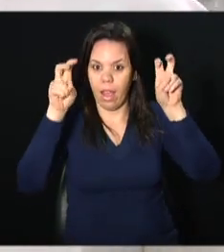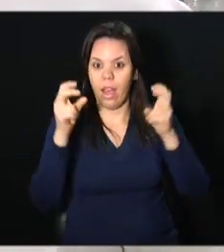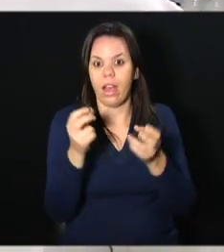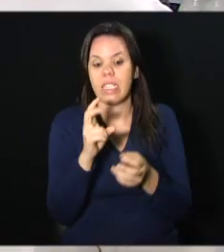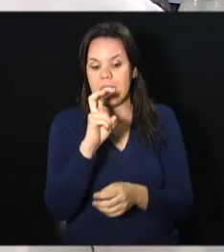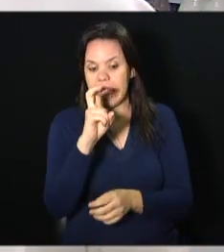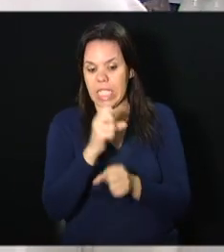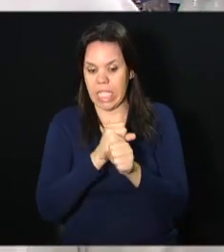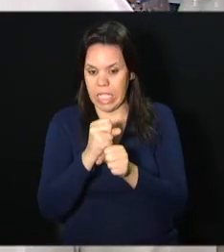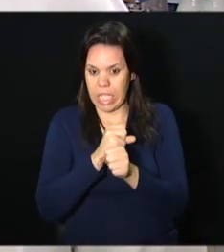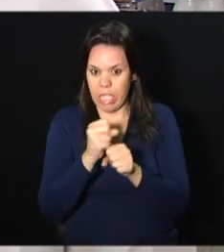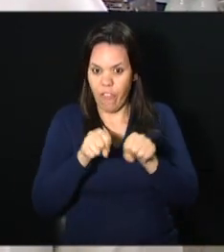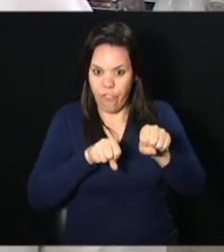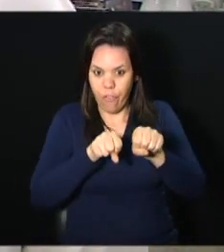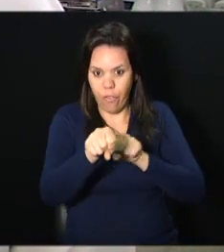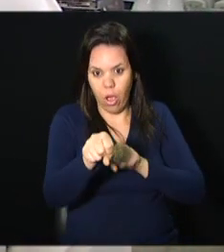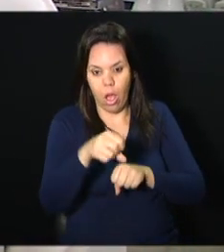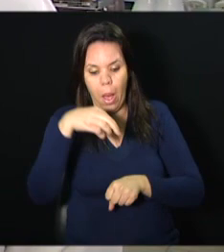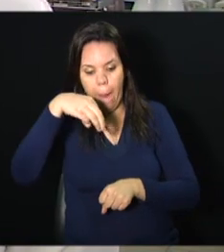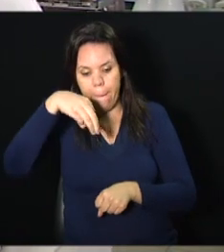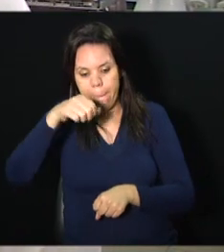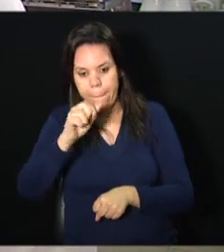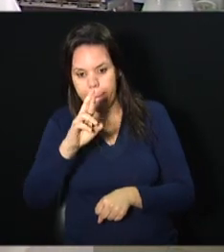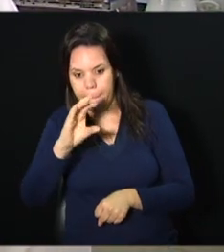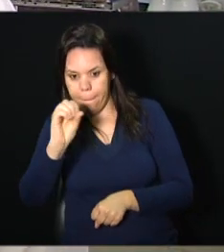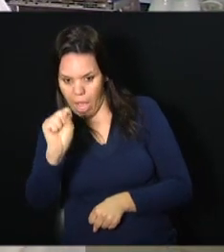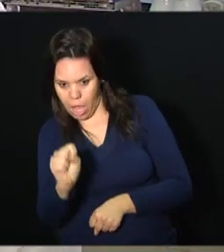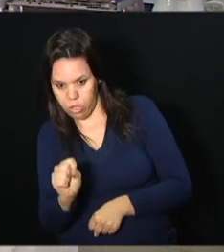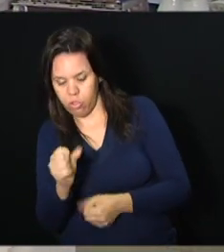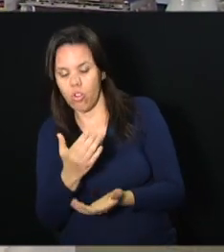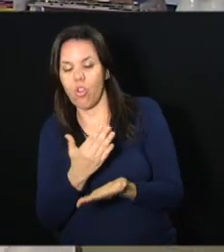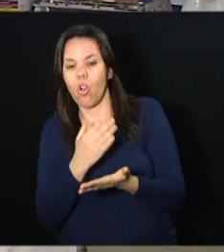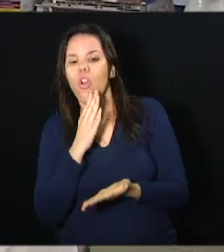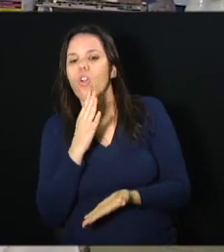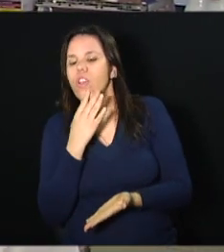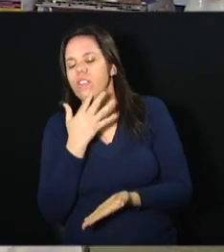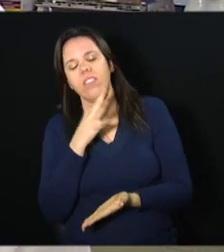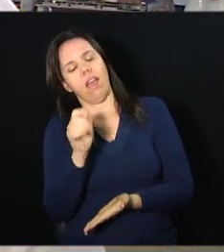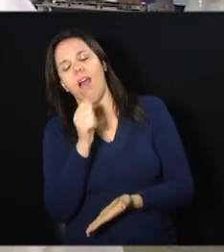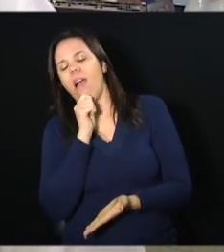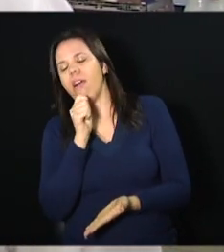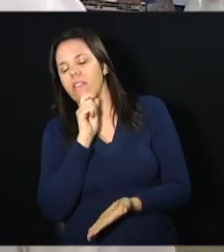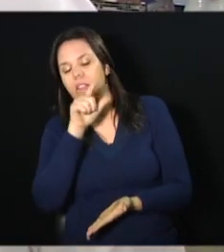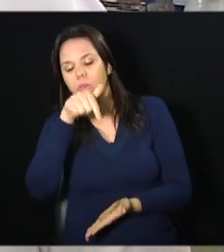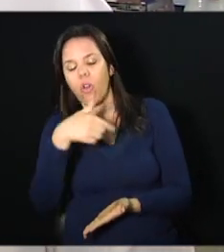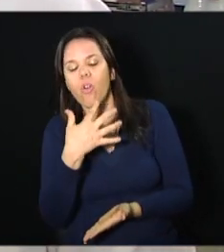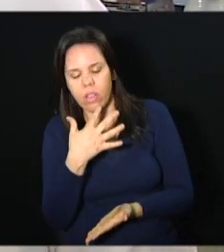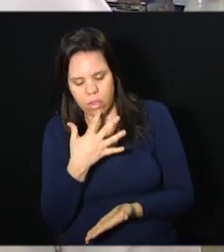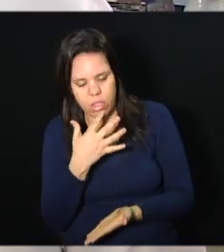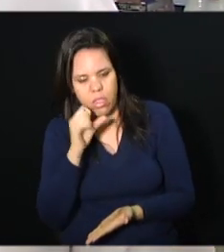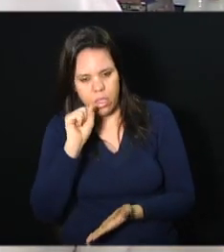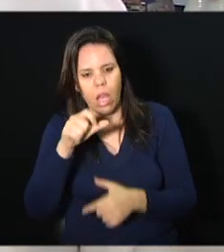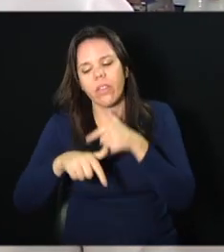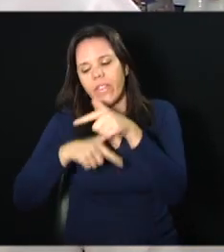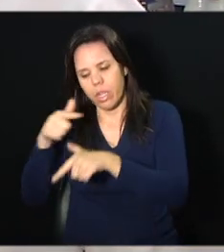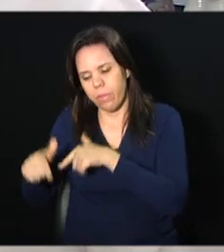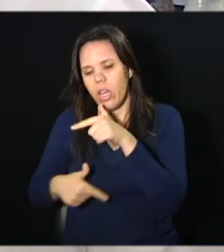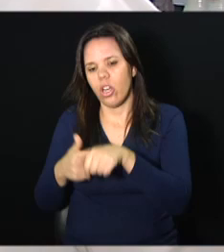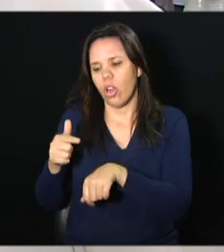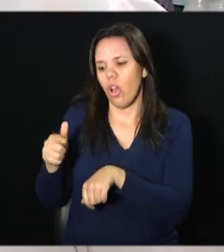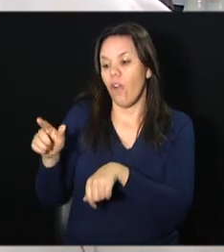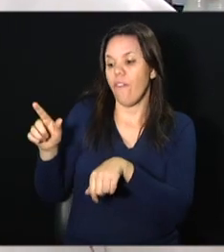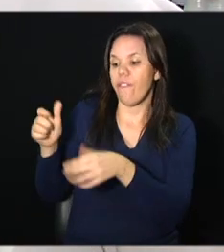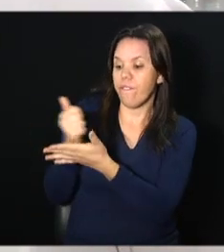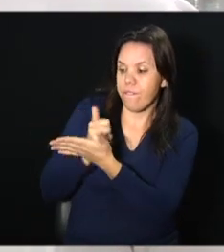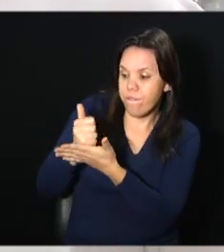formada quando o Marcos me conheceu. Na realidade ele não me conhecia. Eu estava trabalhando em uma farmácia de